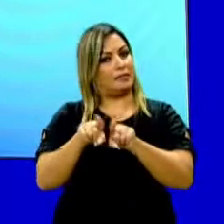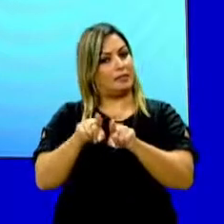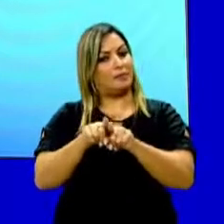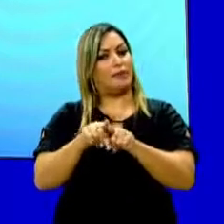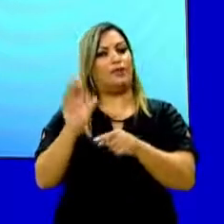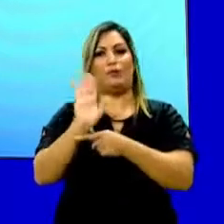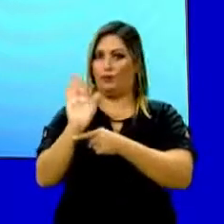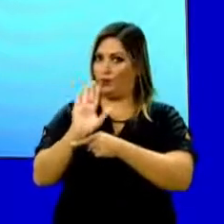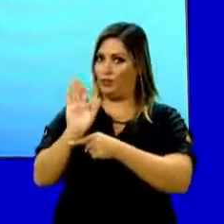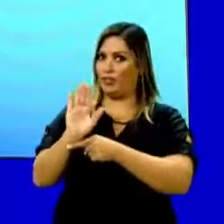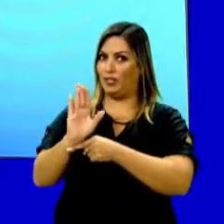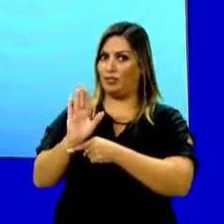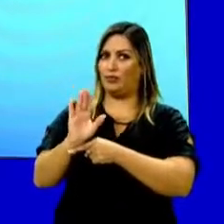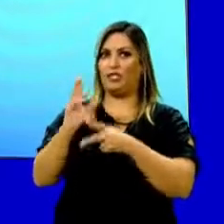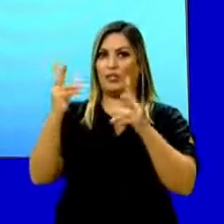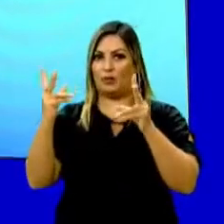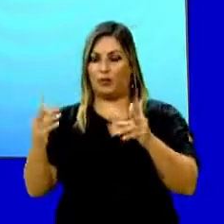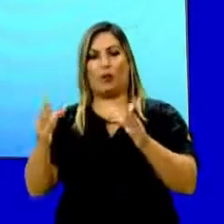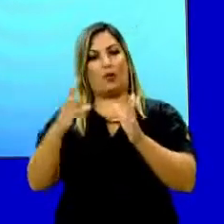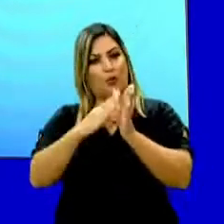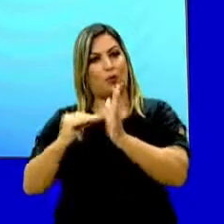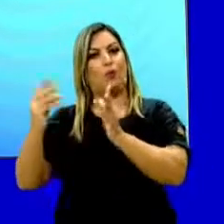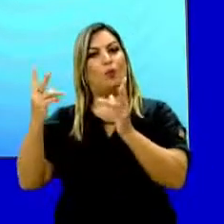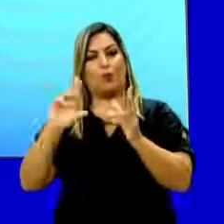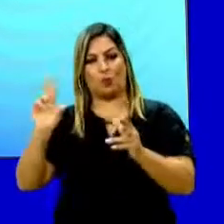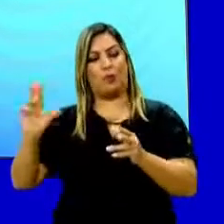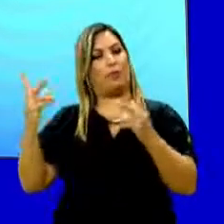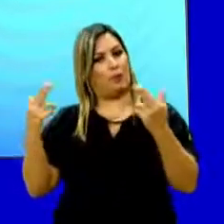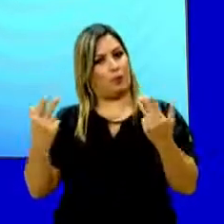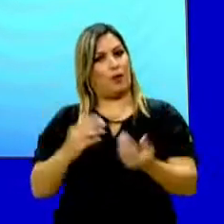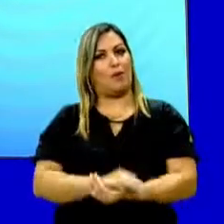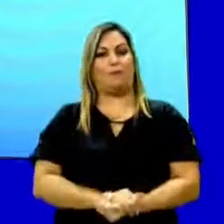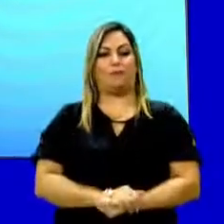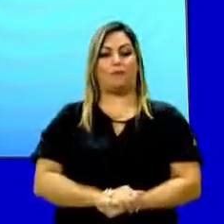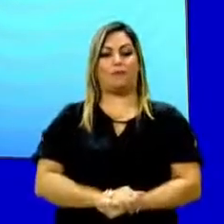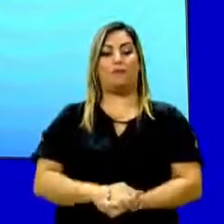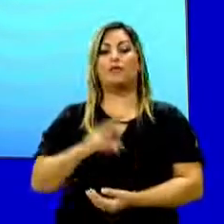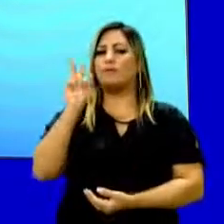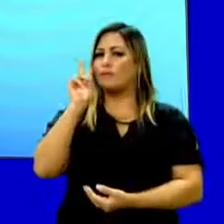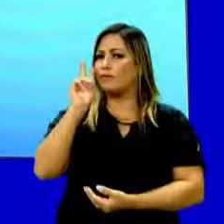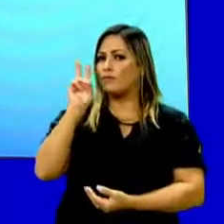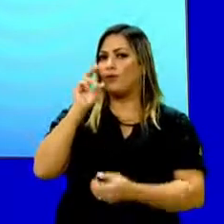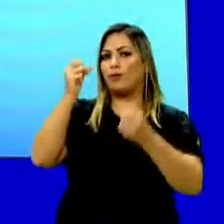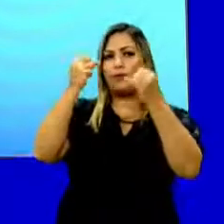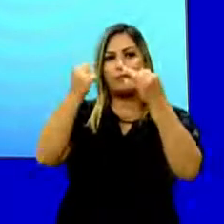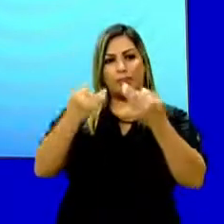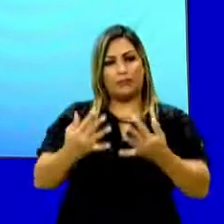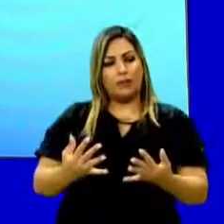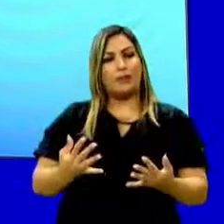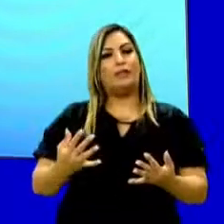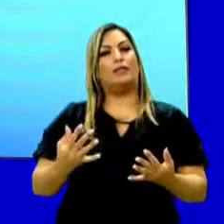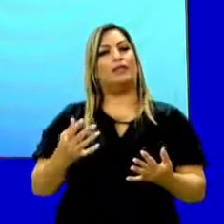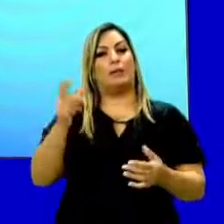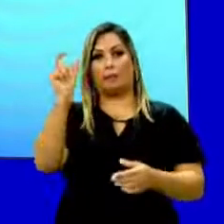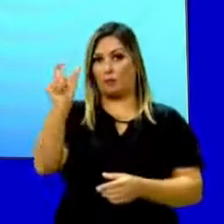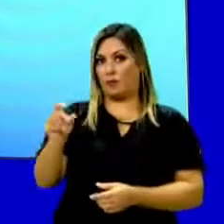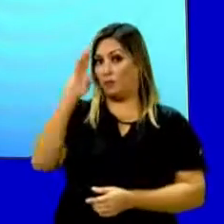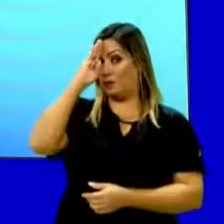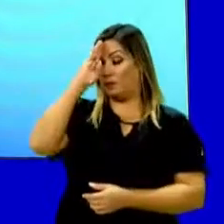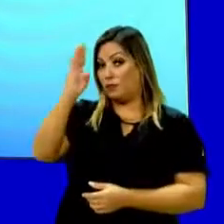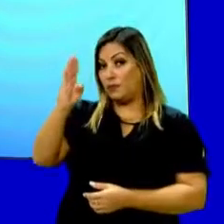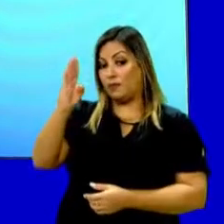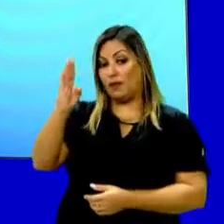um filme homônimo, com o mesmo nome. E conta a história, então, de o personagem